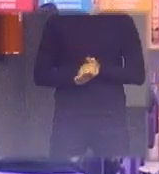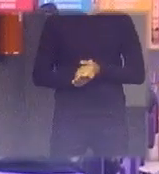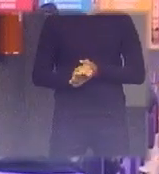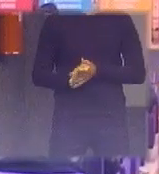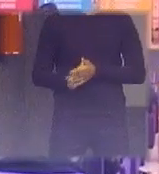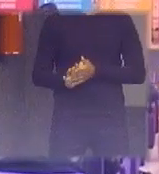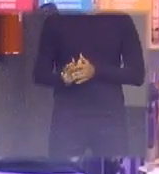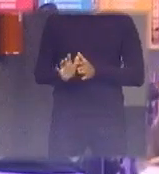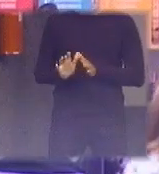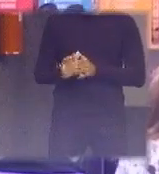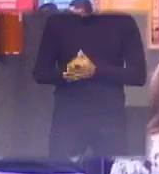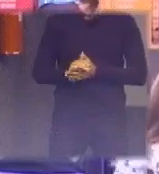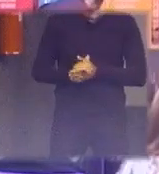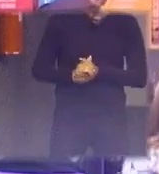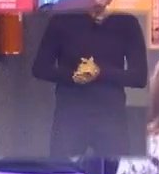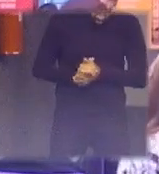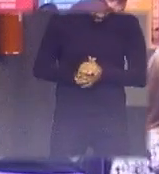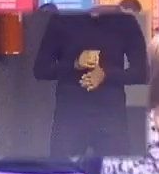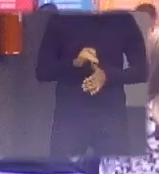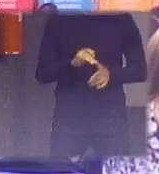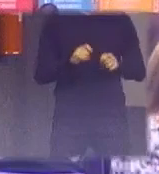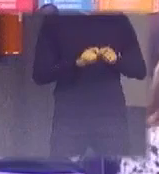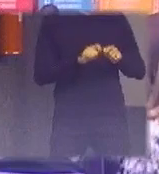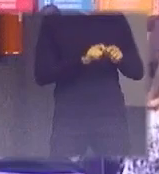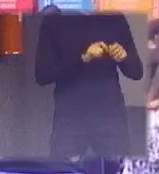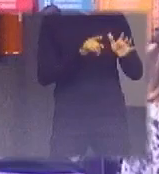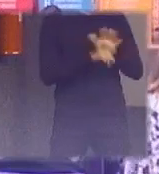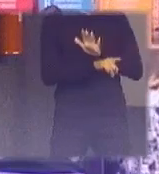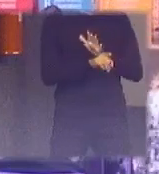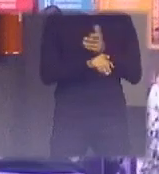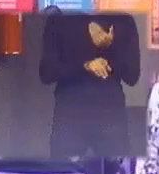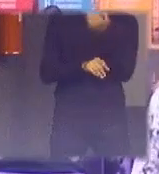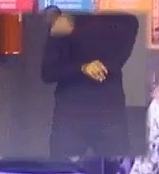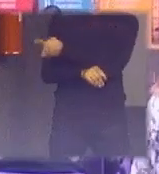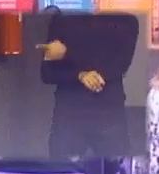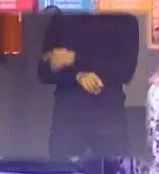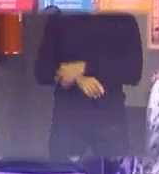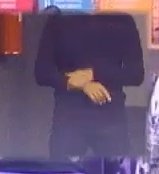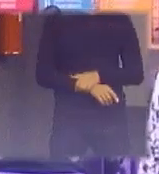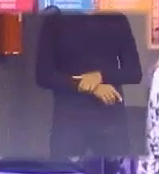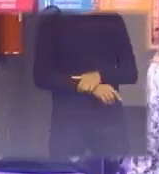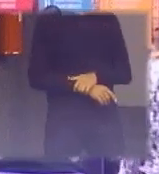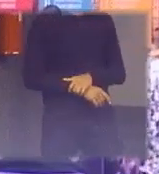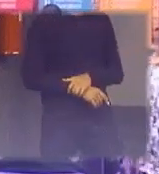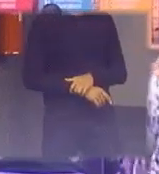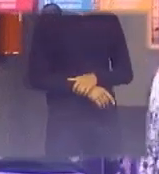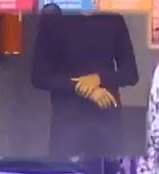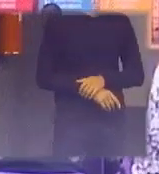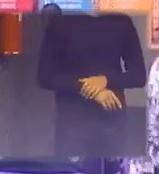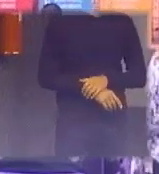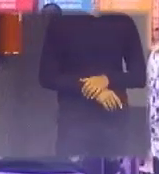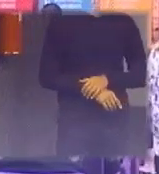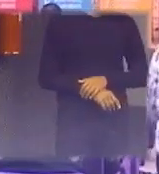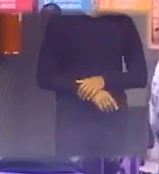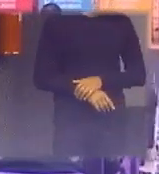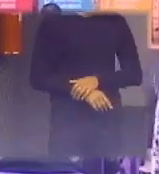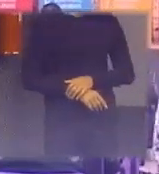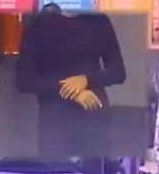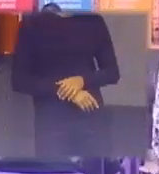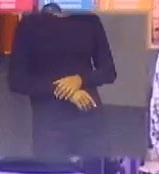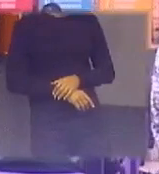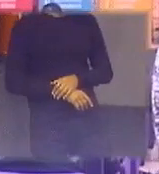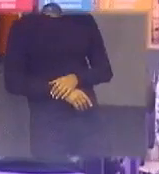nós estamos aqui com se quiser fazer uma pergunta também para a Lúcia tem 26 perguntas do público